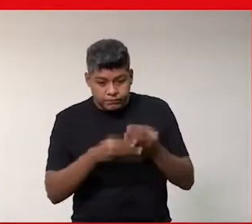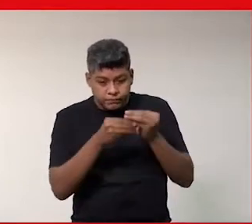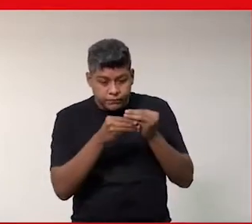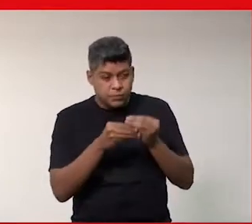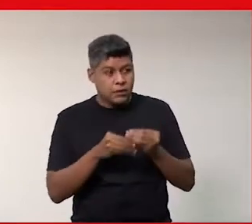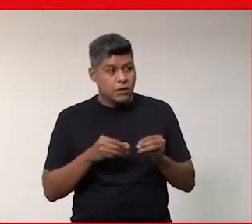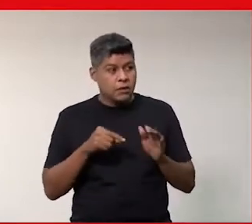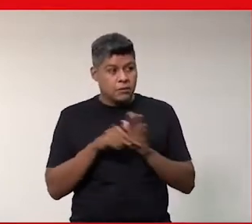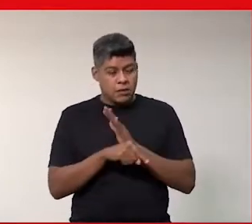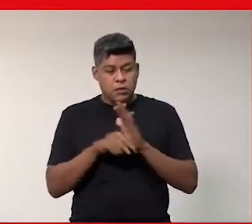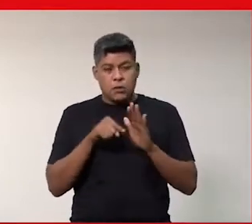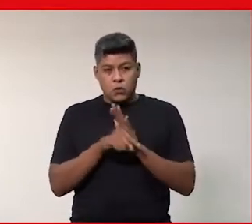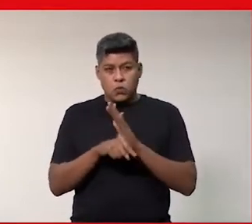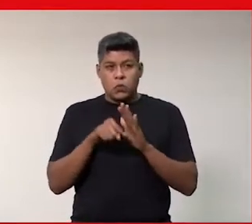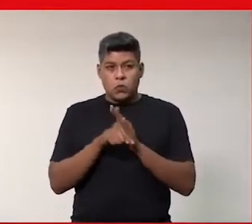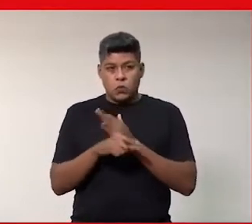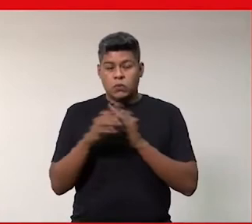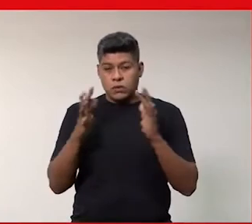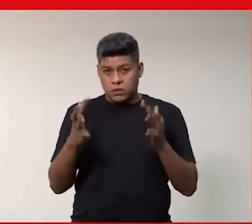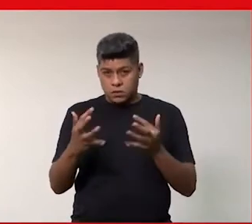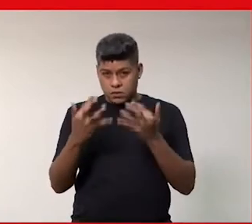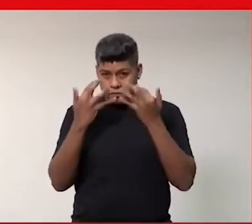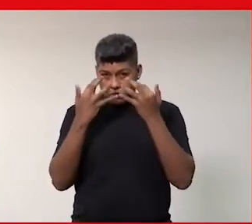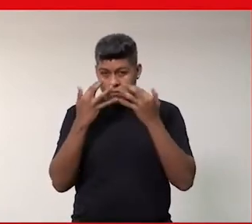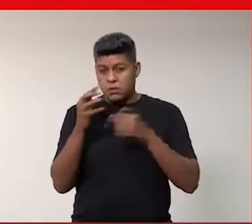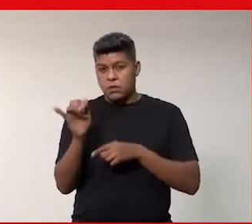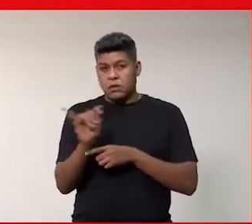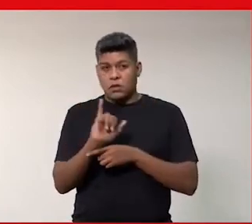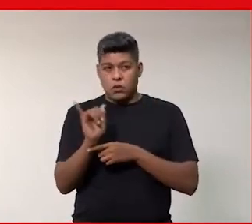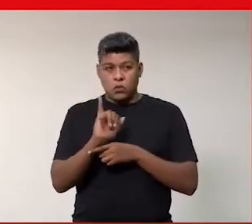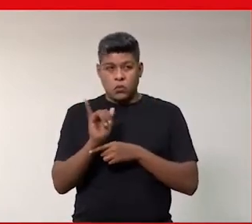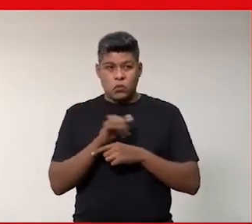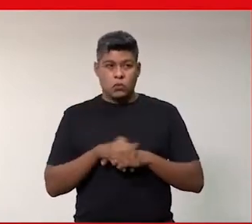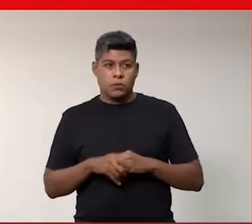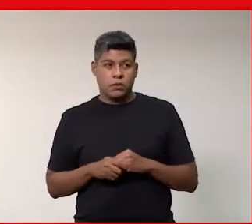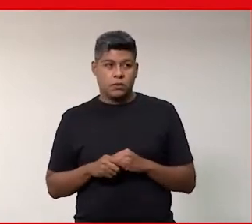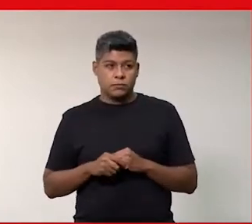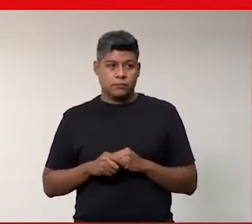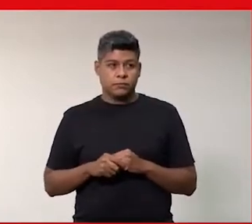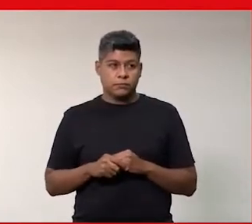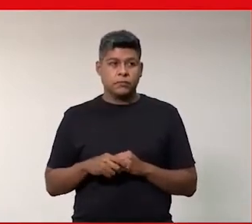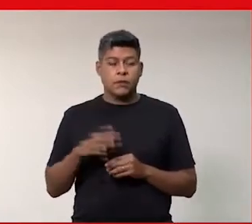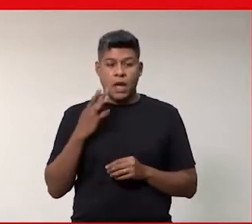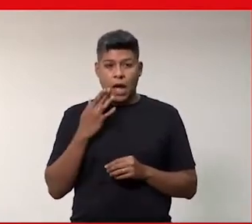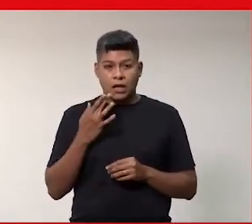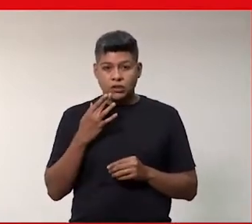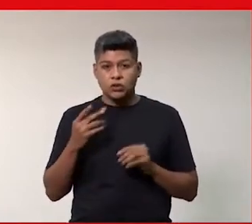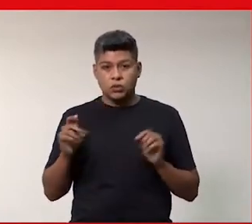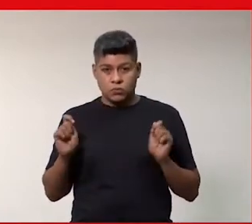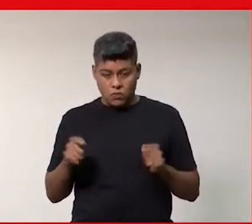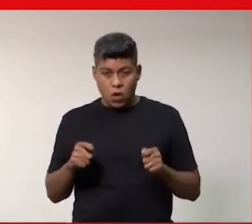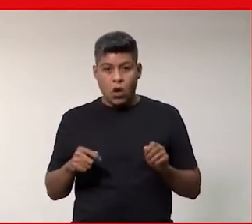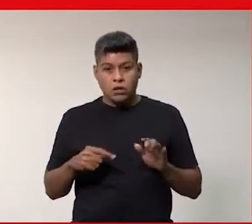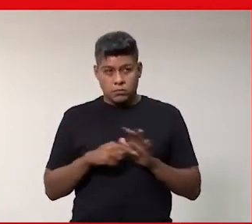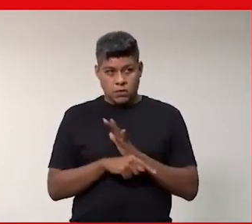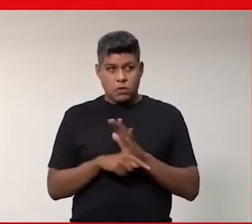do nosso público que está assistindo pelo YouTube eu vou eu acho que a gente pode fazer uma rodada cada um